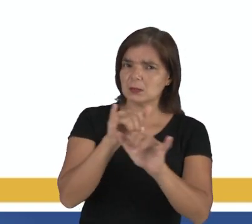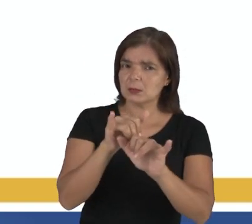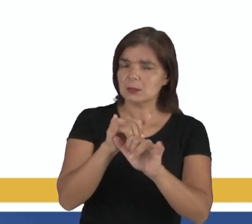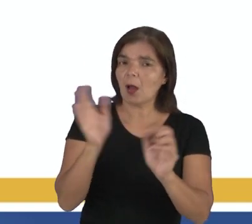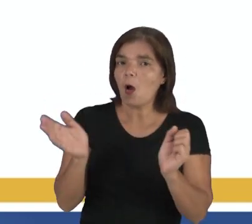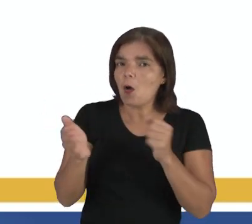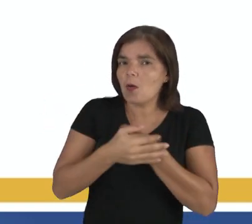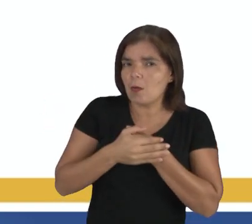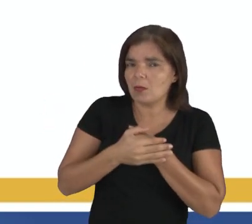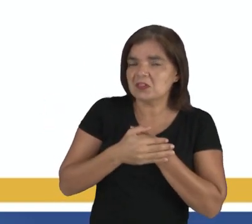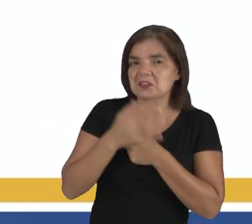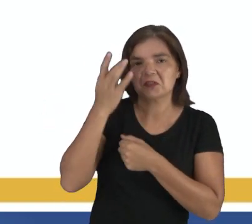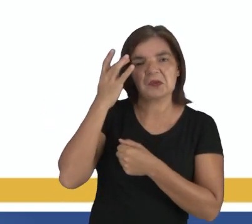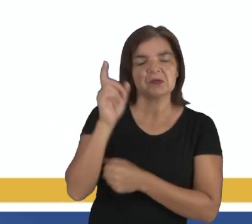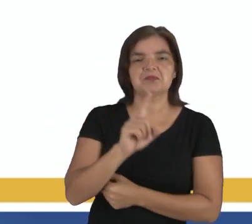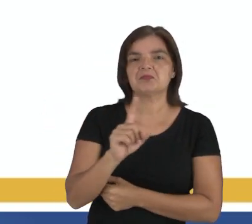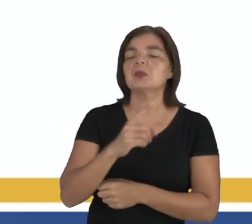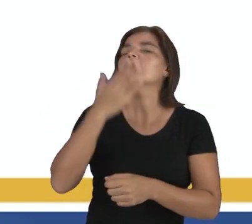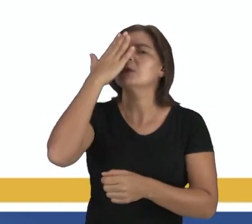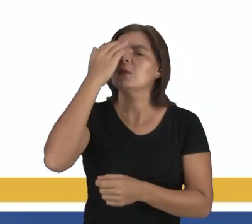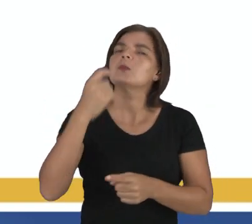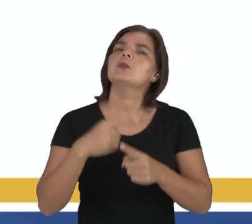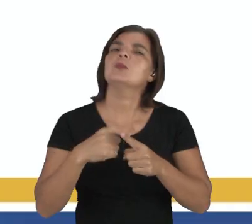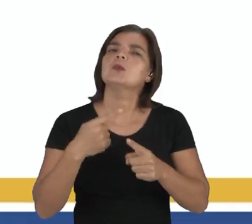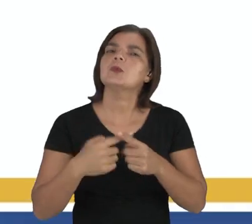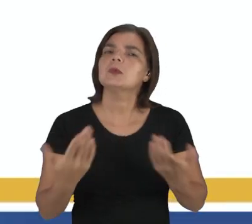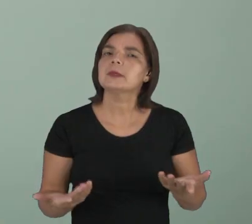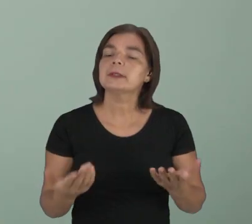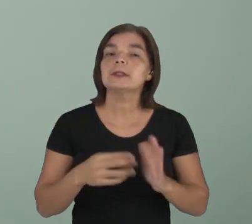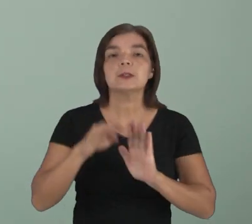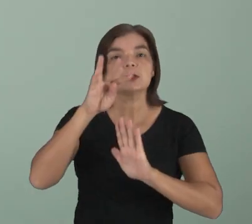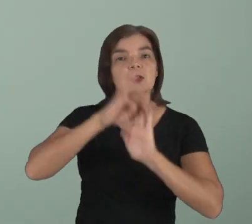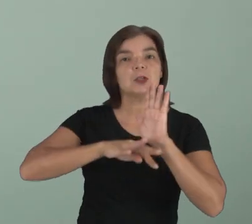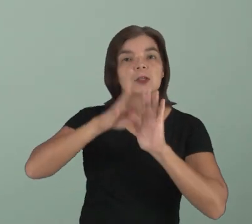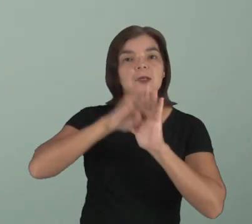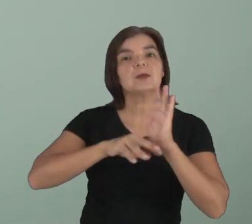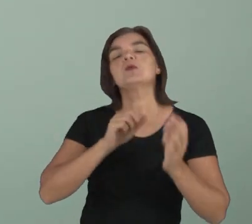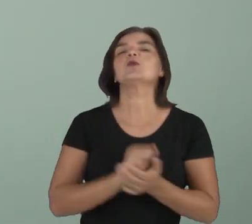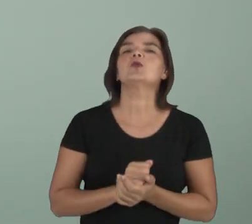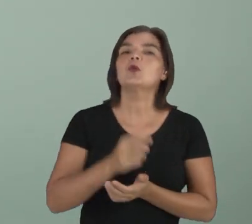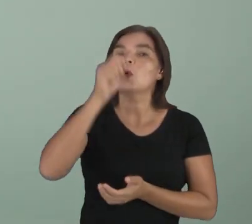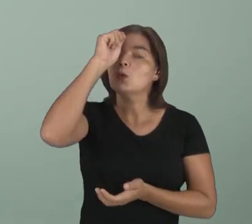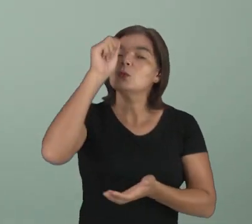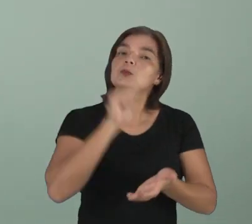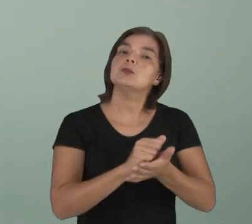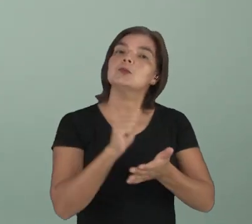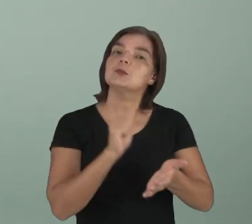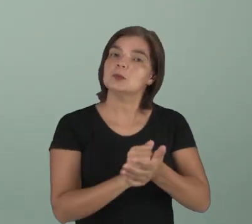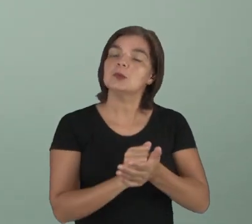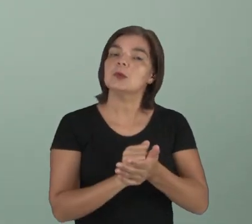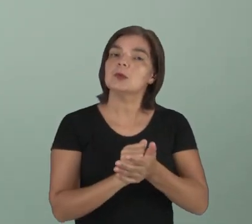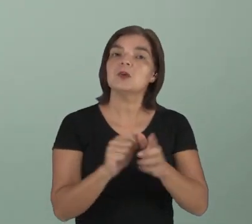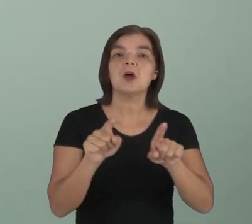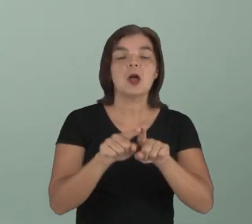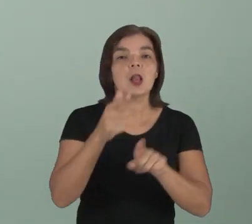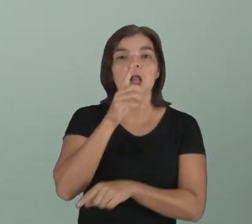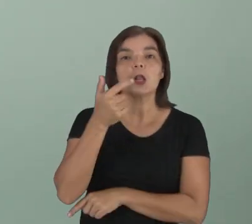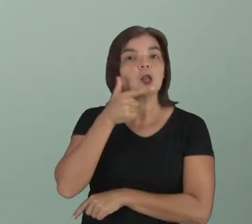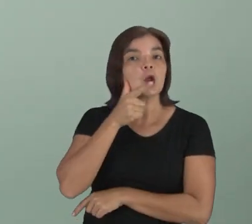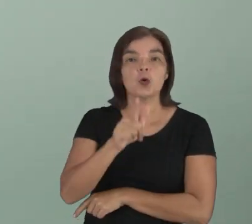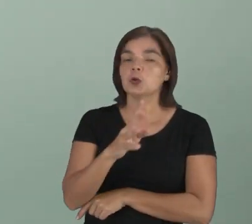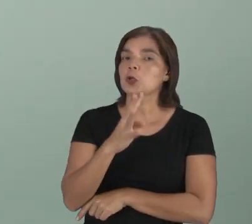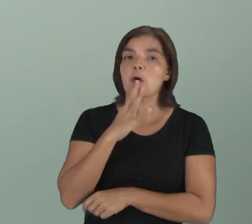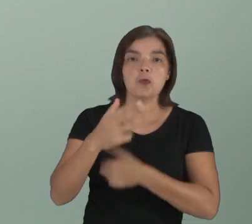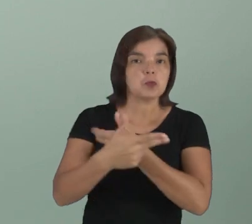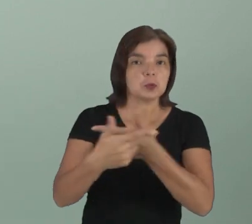implícita? Eu acho que não. Sabe por quê? Porque lá no texto, o autor estava dizendo que ela não conhece